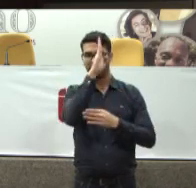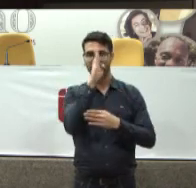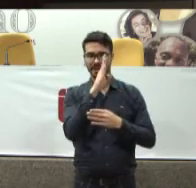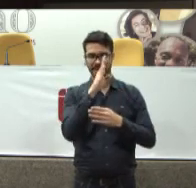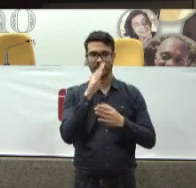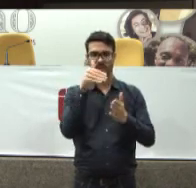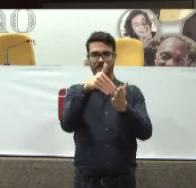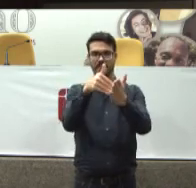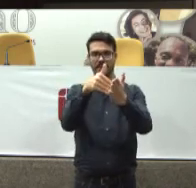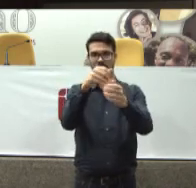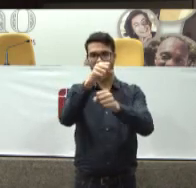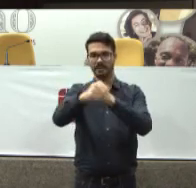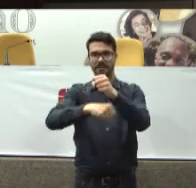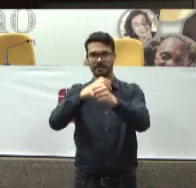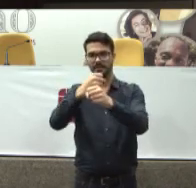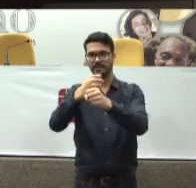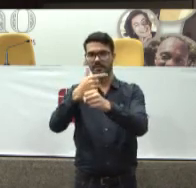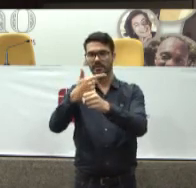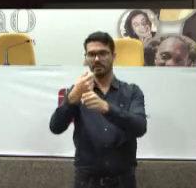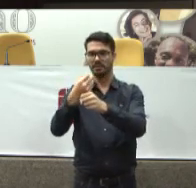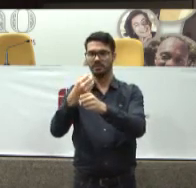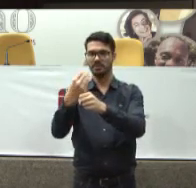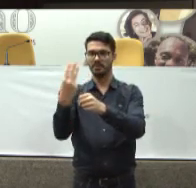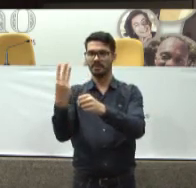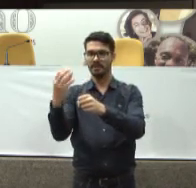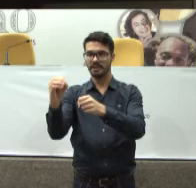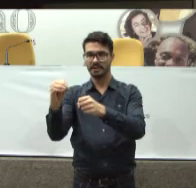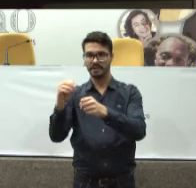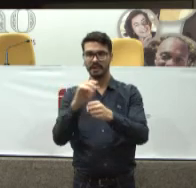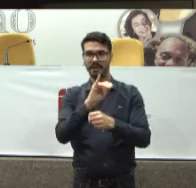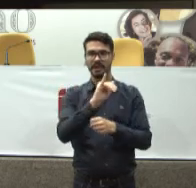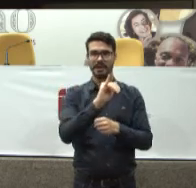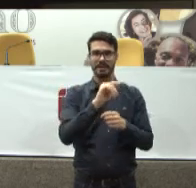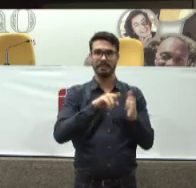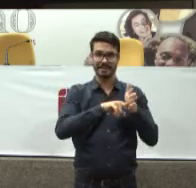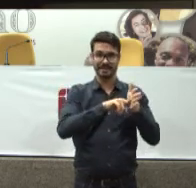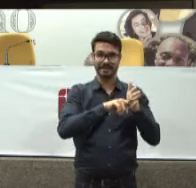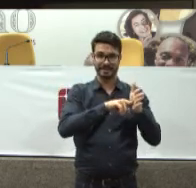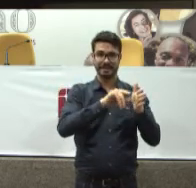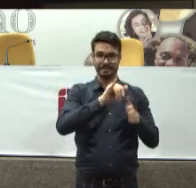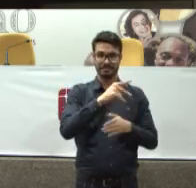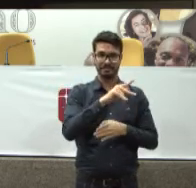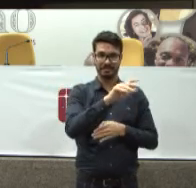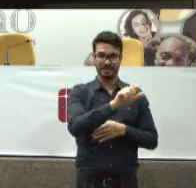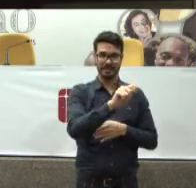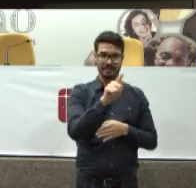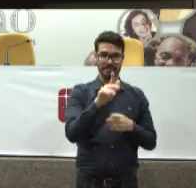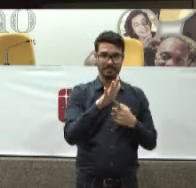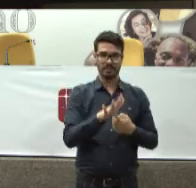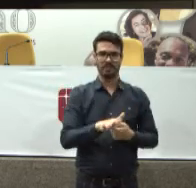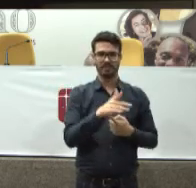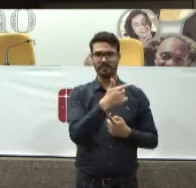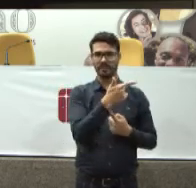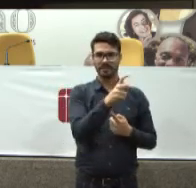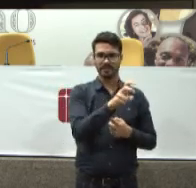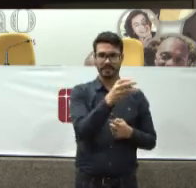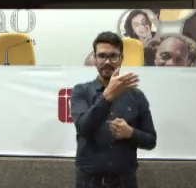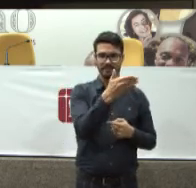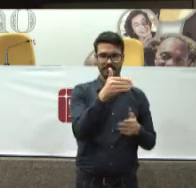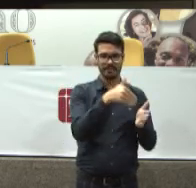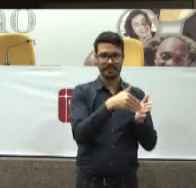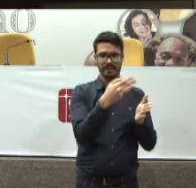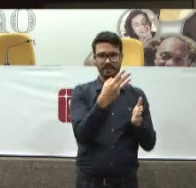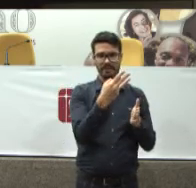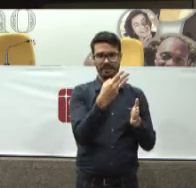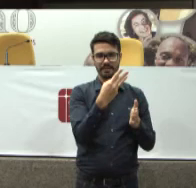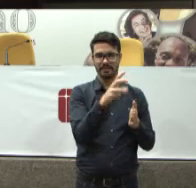saúde IPEI A Secretaria de Assuntos Estratégicos Mostram o que? Que Essa clivagem De 25 75 Esse mercado